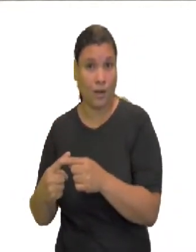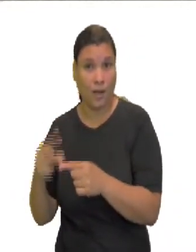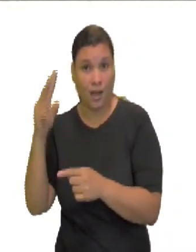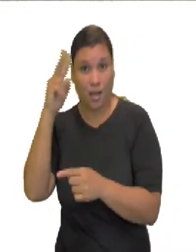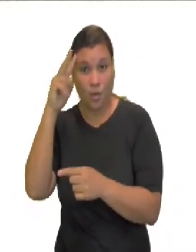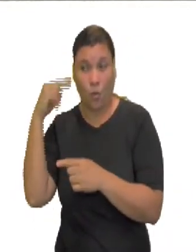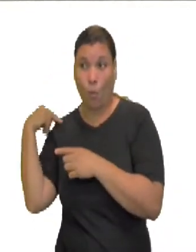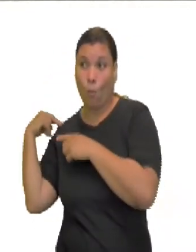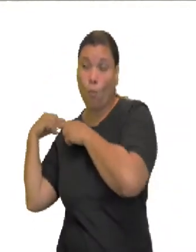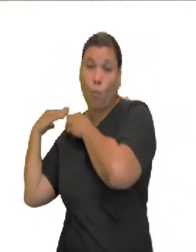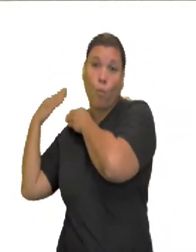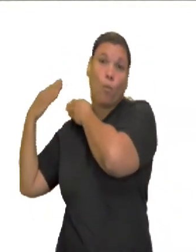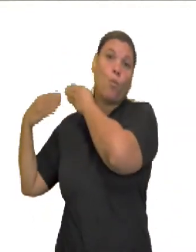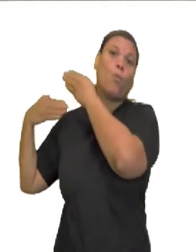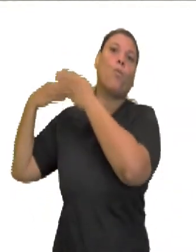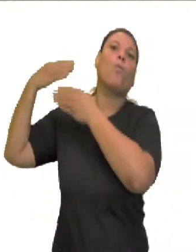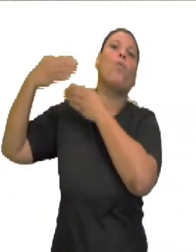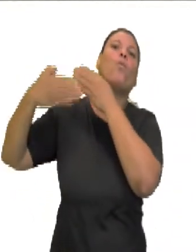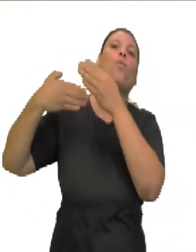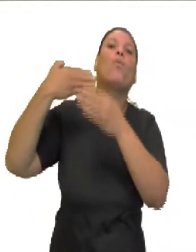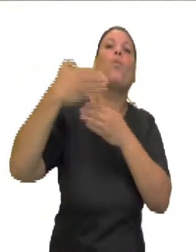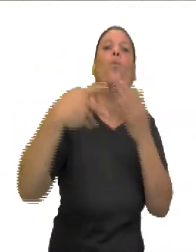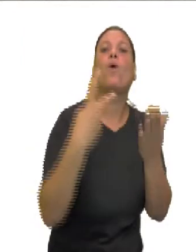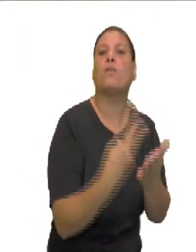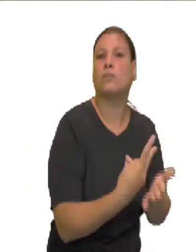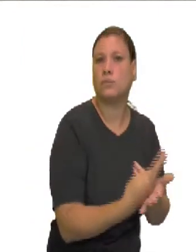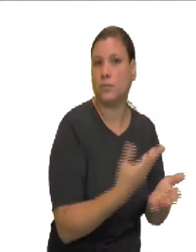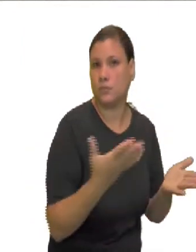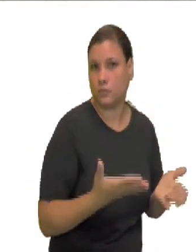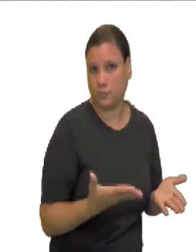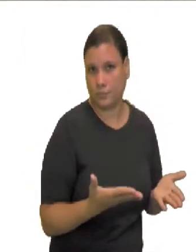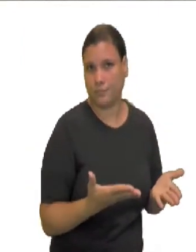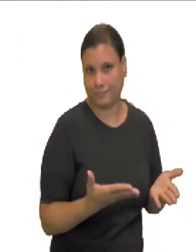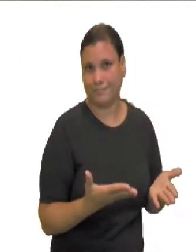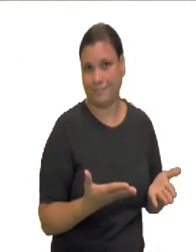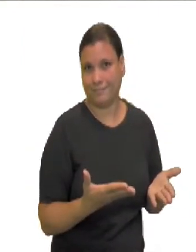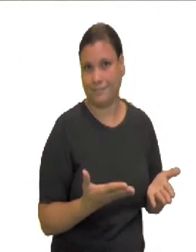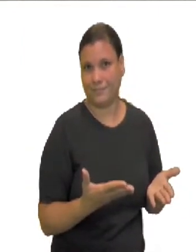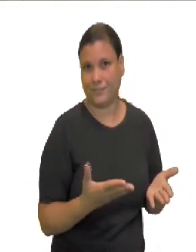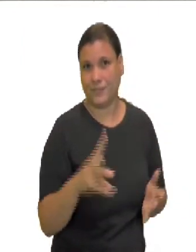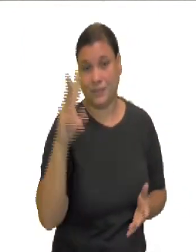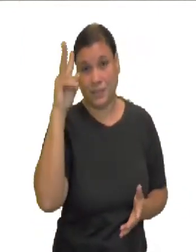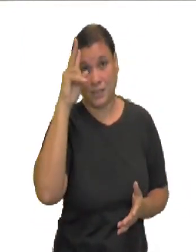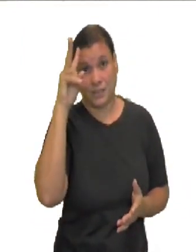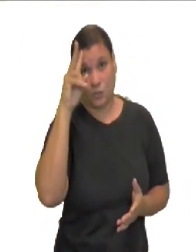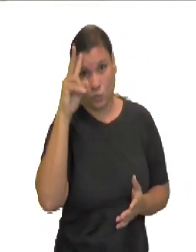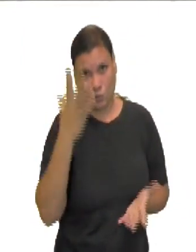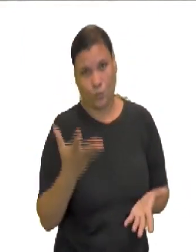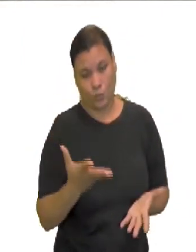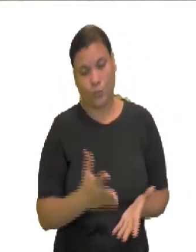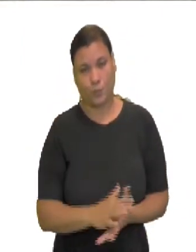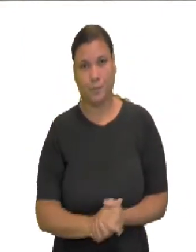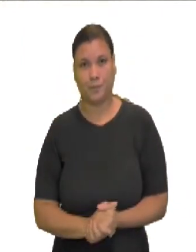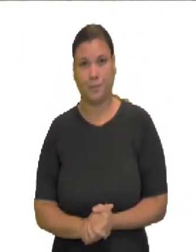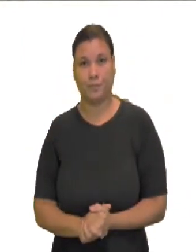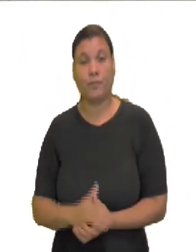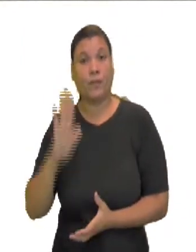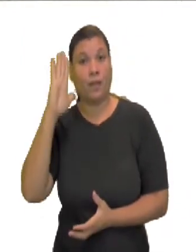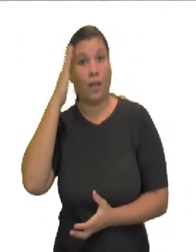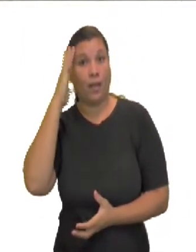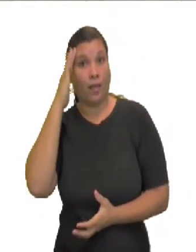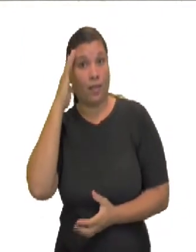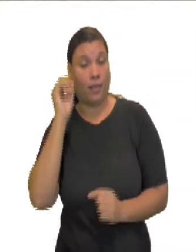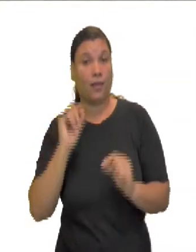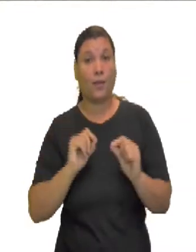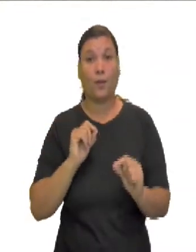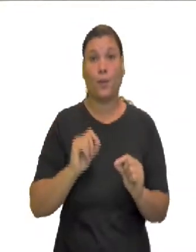história se crie e se movimente, esse fato histórico. É possível entender através